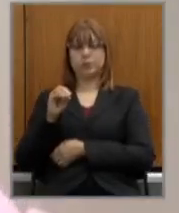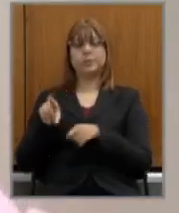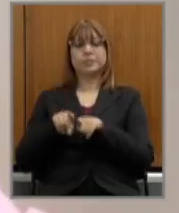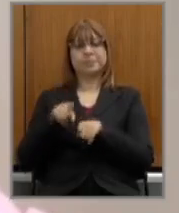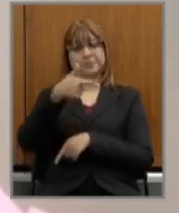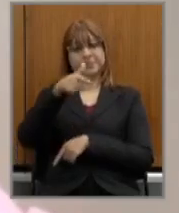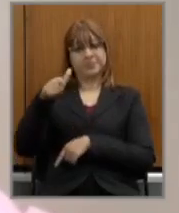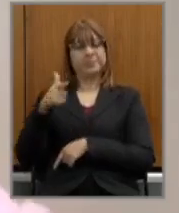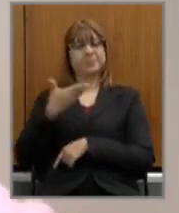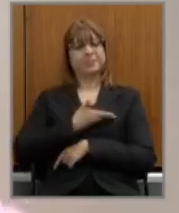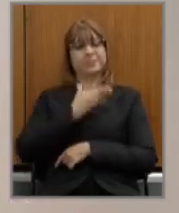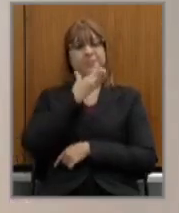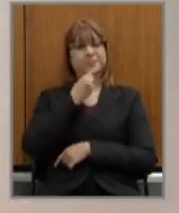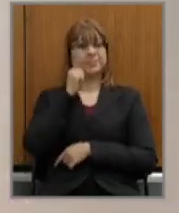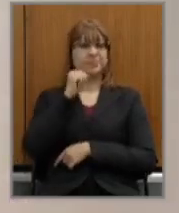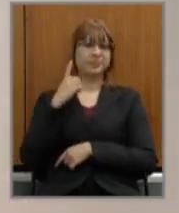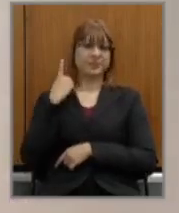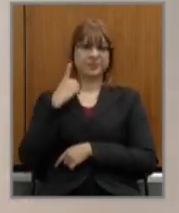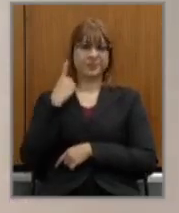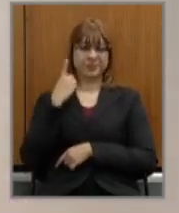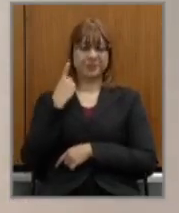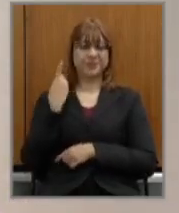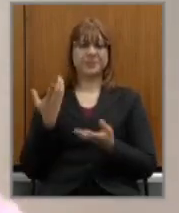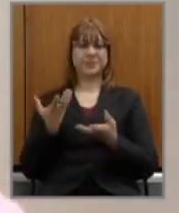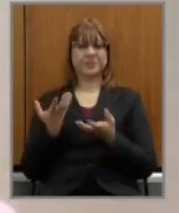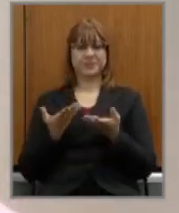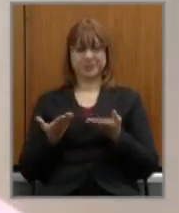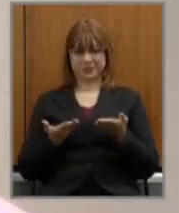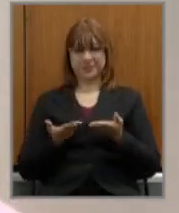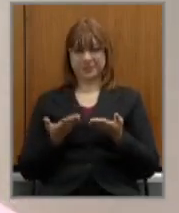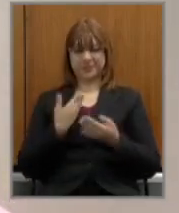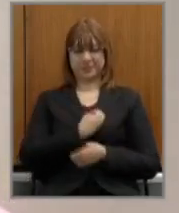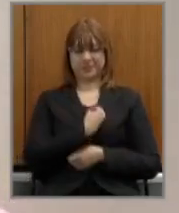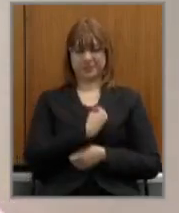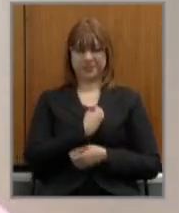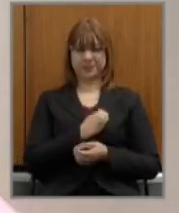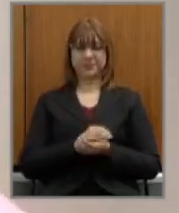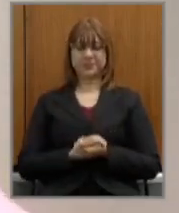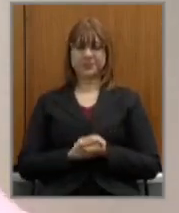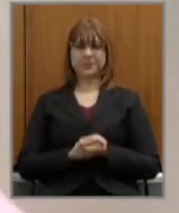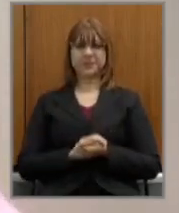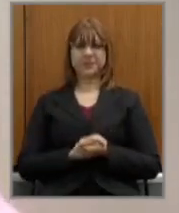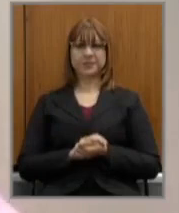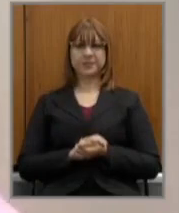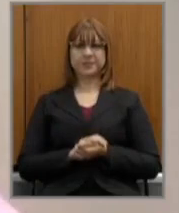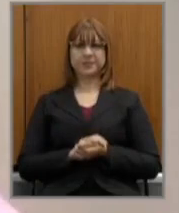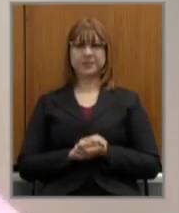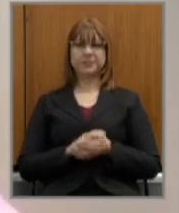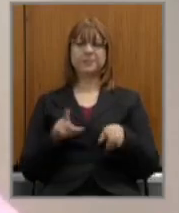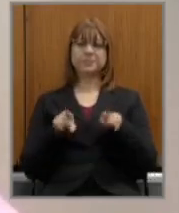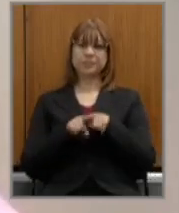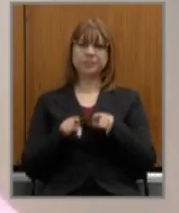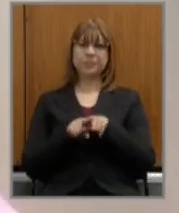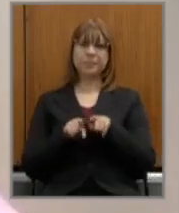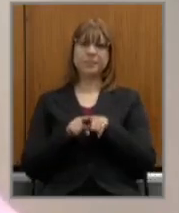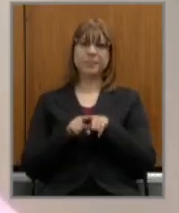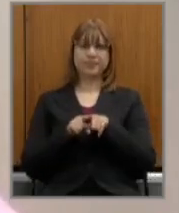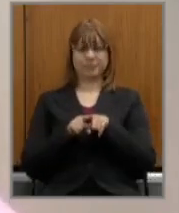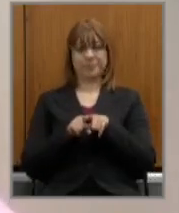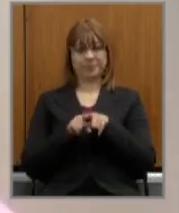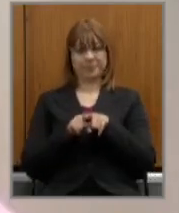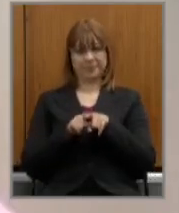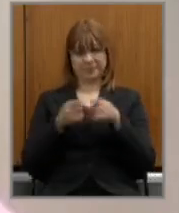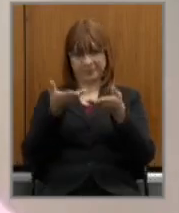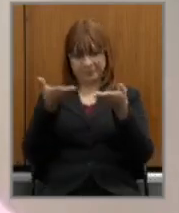colegas e os colegas que estão conosco participando dessa reunião também todos que nos assistem pelo